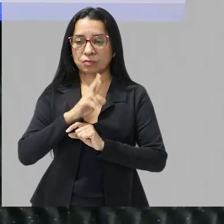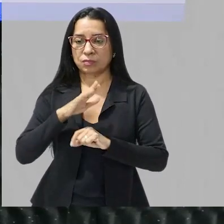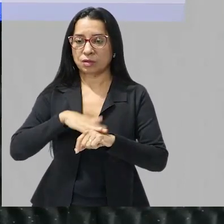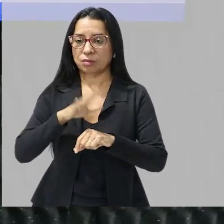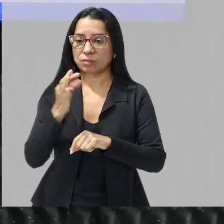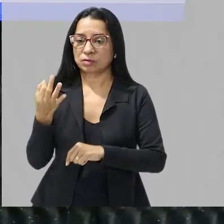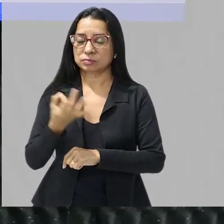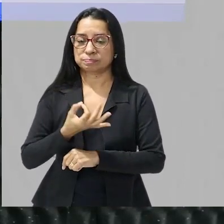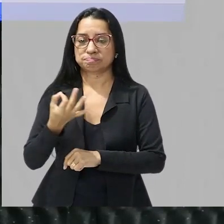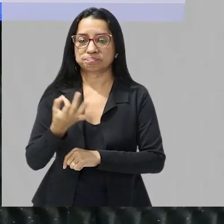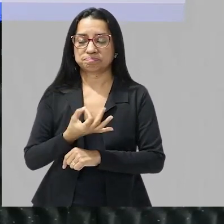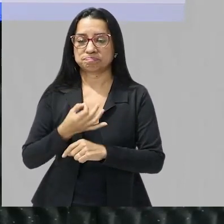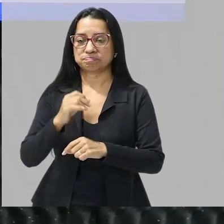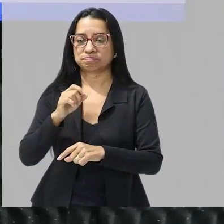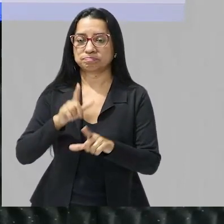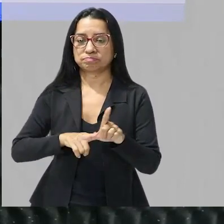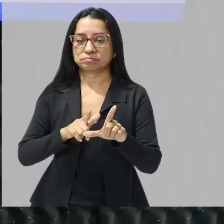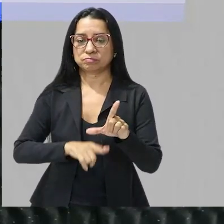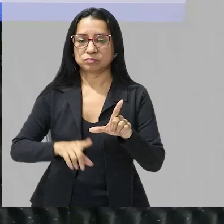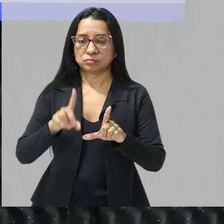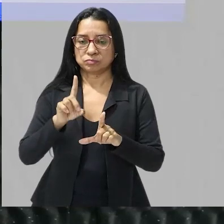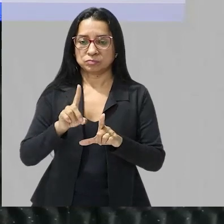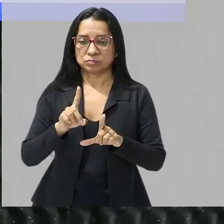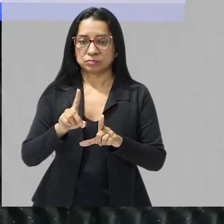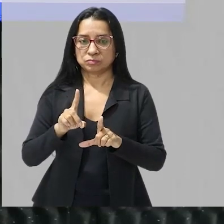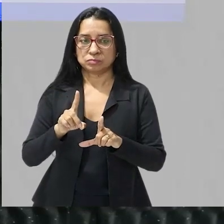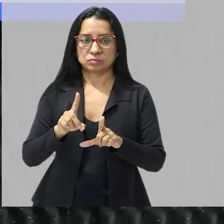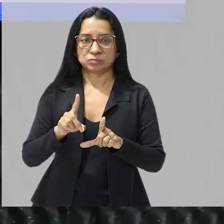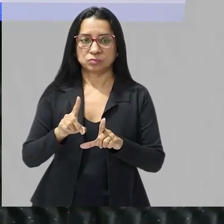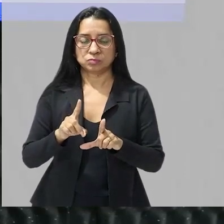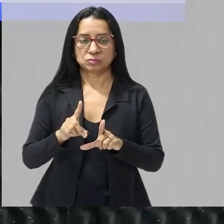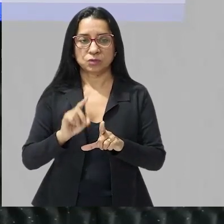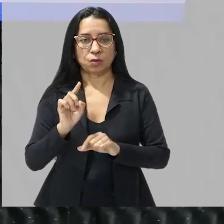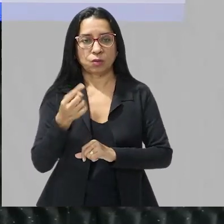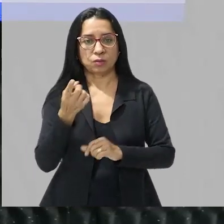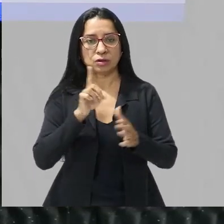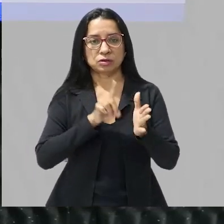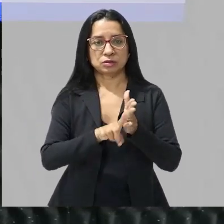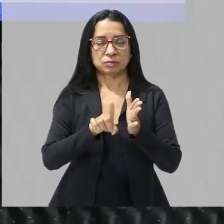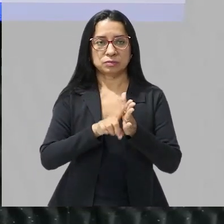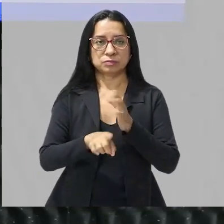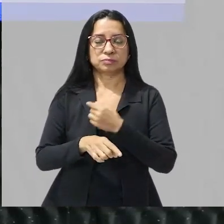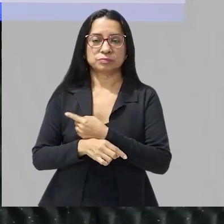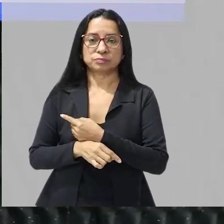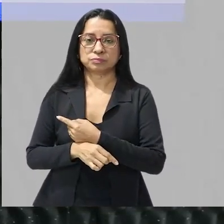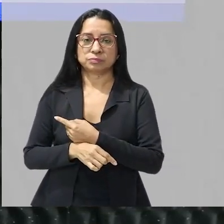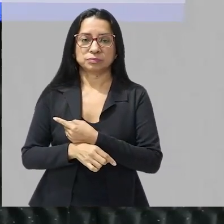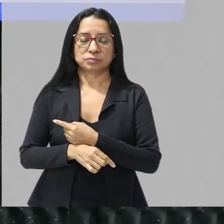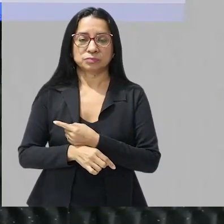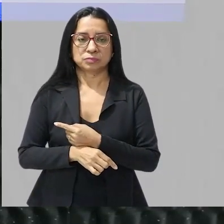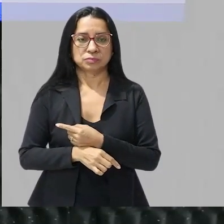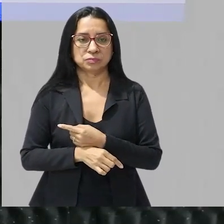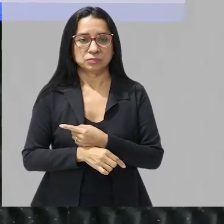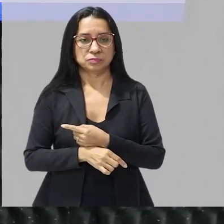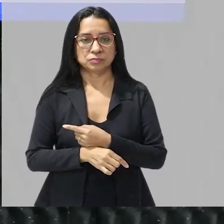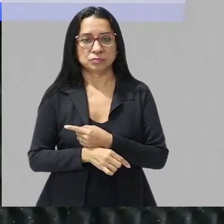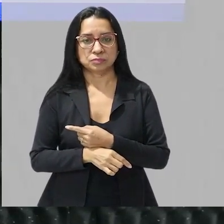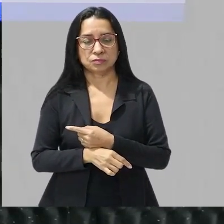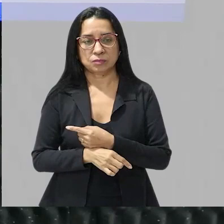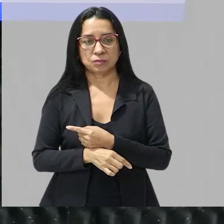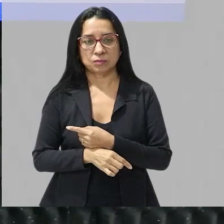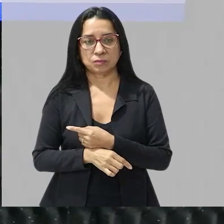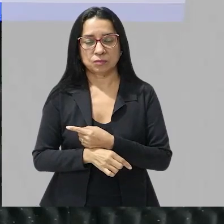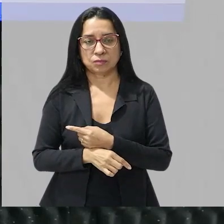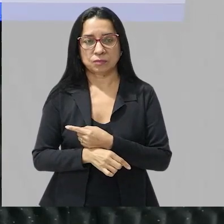correta letra D ok pessoal a gente vai passar logo aqui para a próxima questão porque senão a gente não vai ter tempo tá é uma questão do